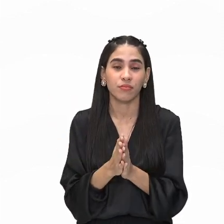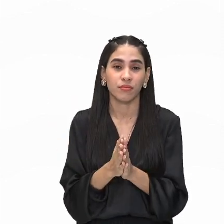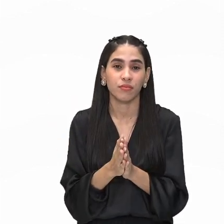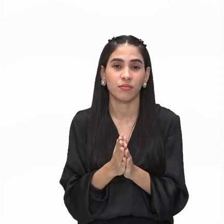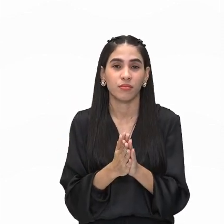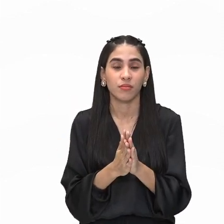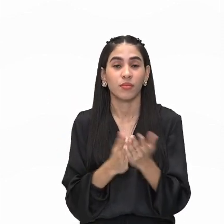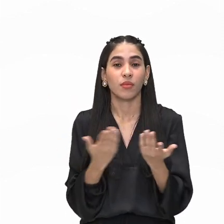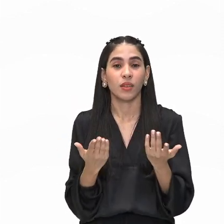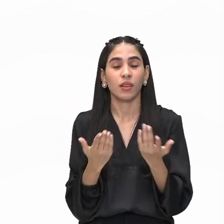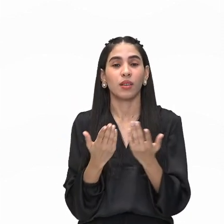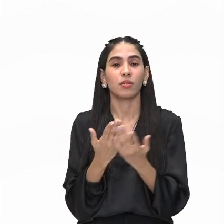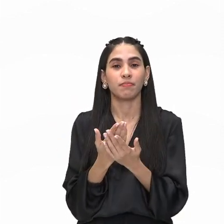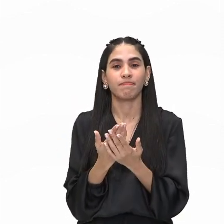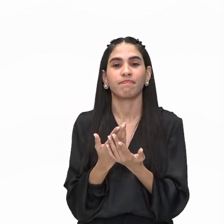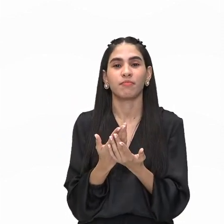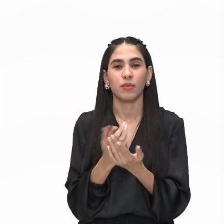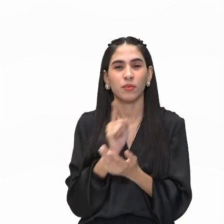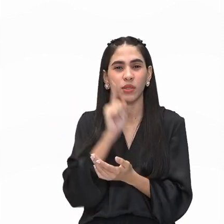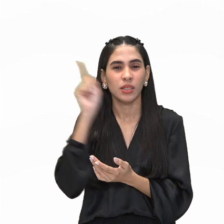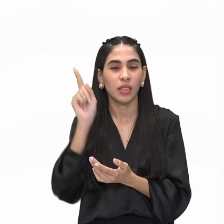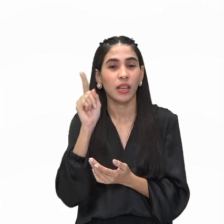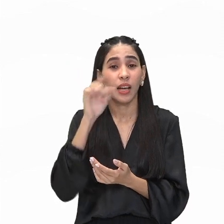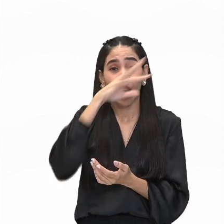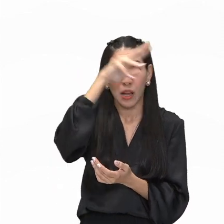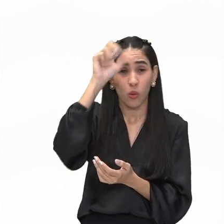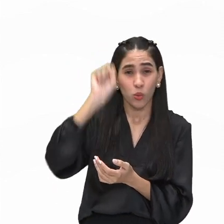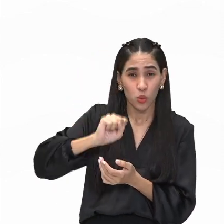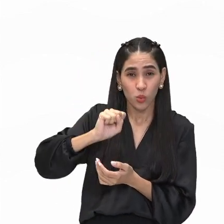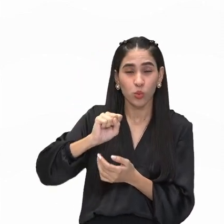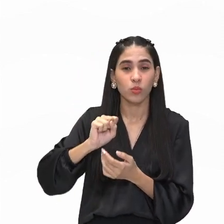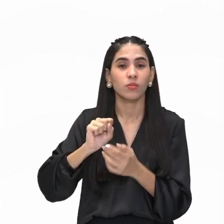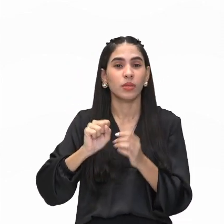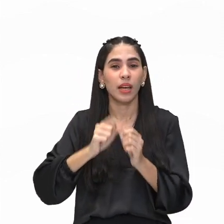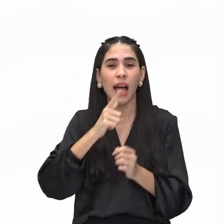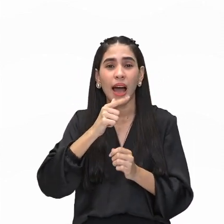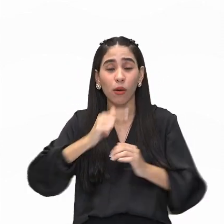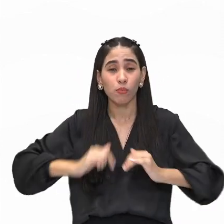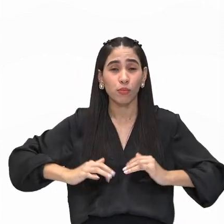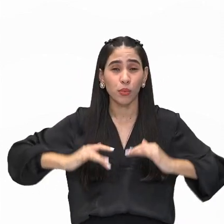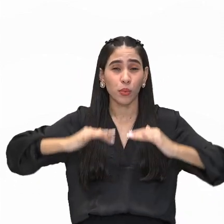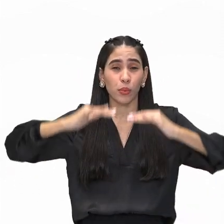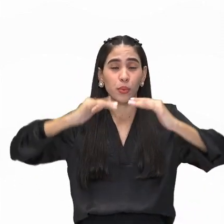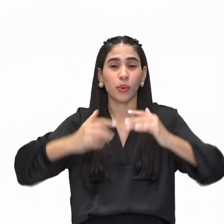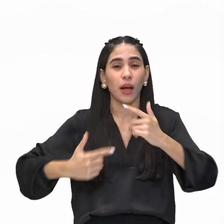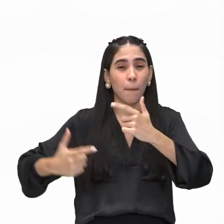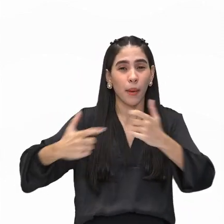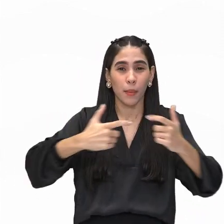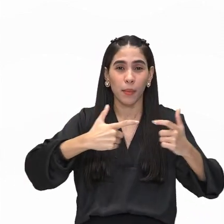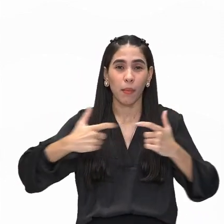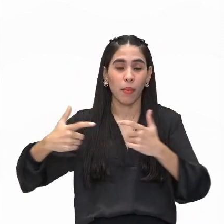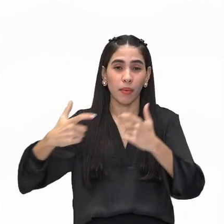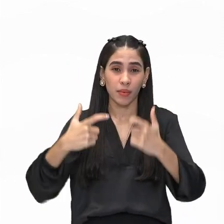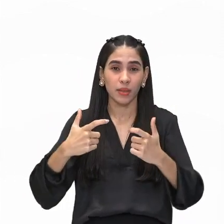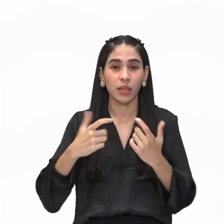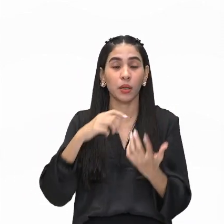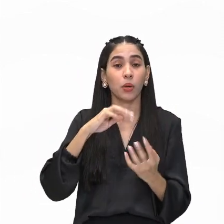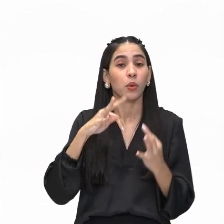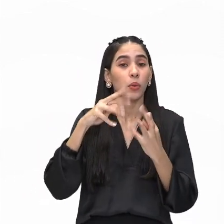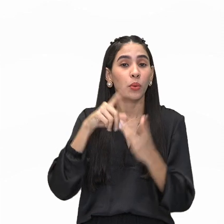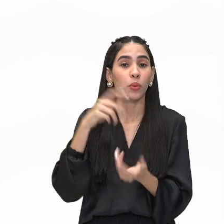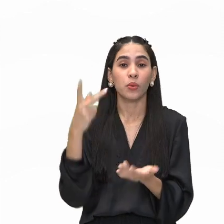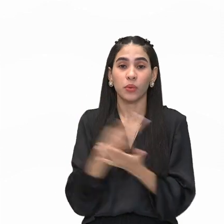Essas tragédias lá no Rio Grande do Sul, essa enchente, as guerras que estão acontecendo. Então, tudo o que está